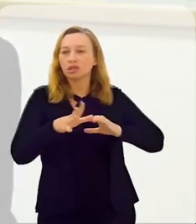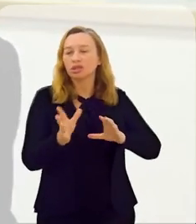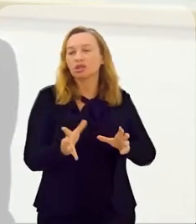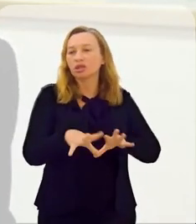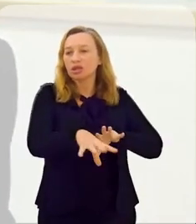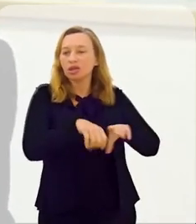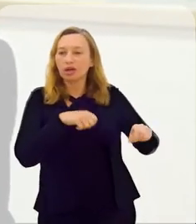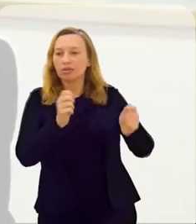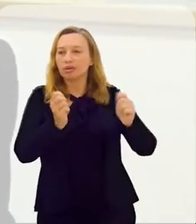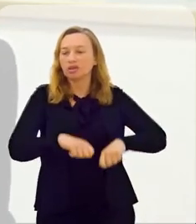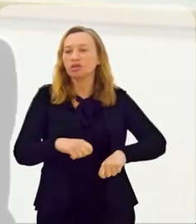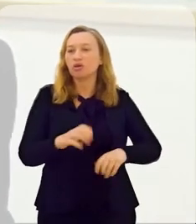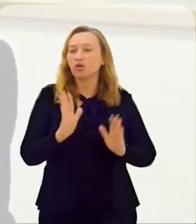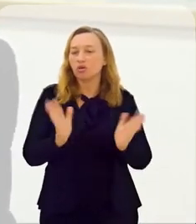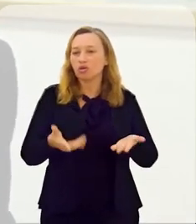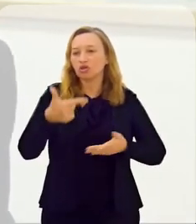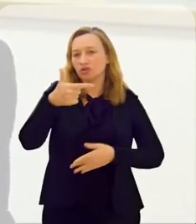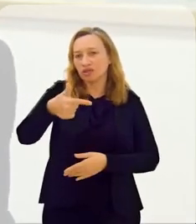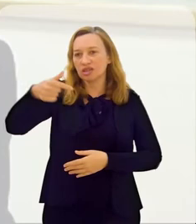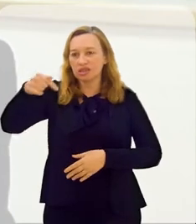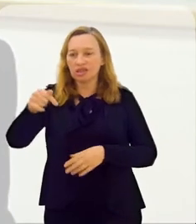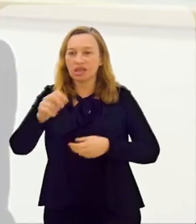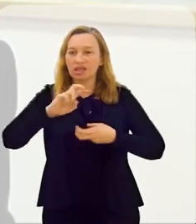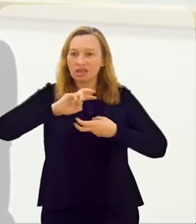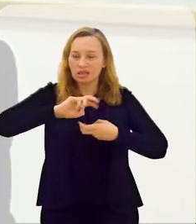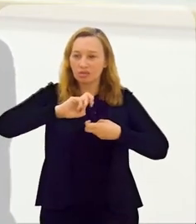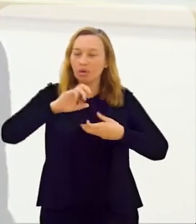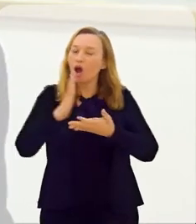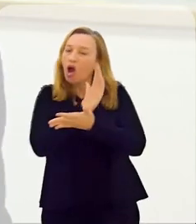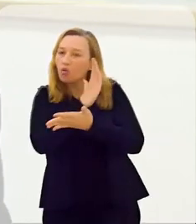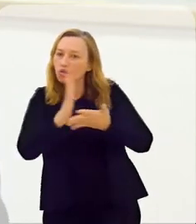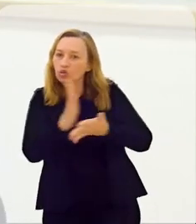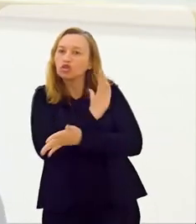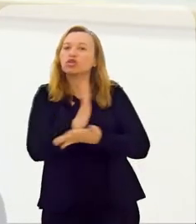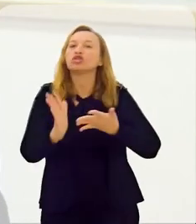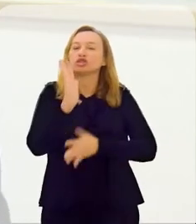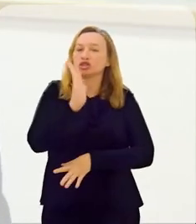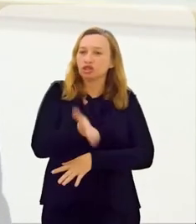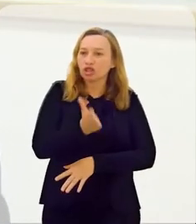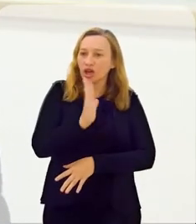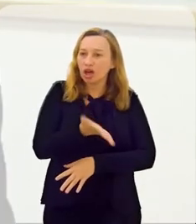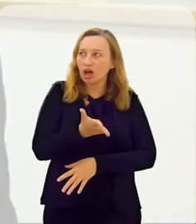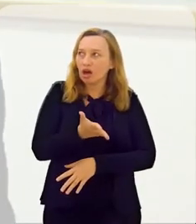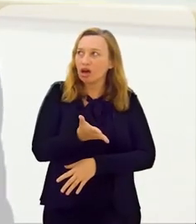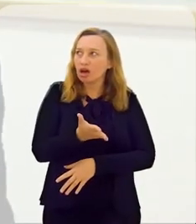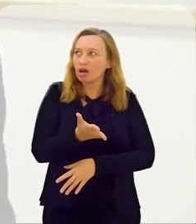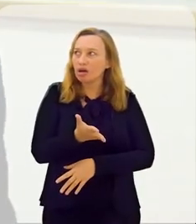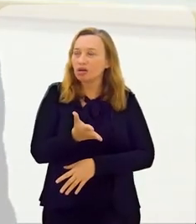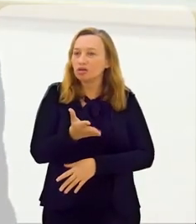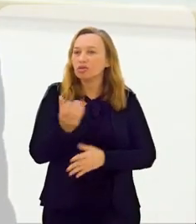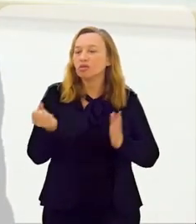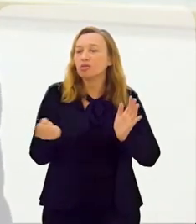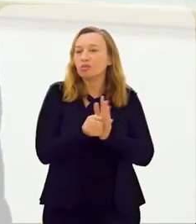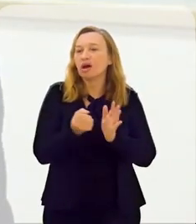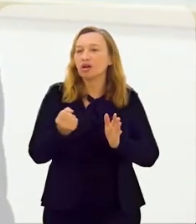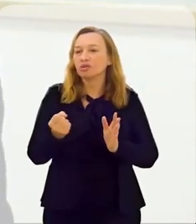provocamos e capacitamos. Hoje, os 27 SEBRAIs, alguns já estão